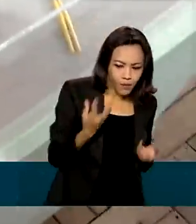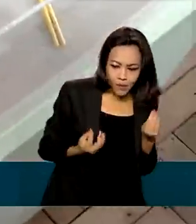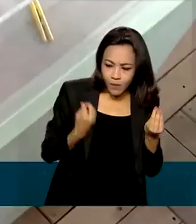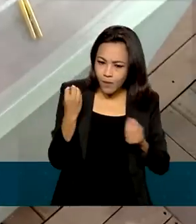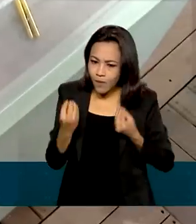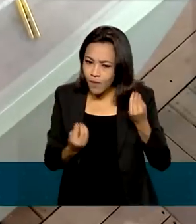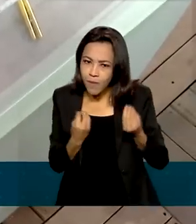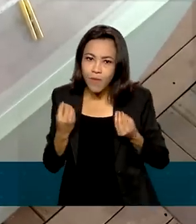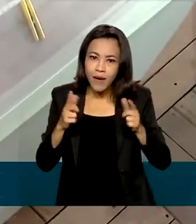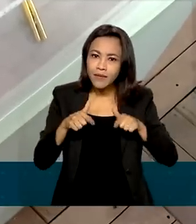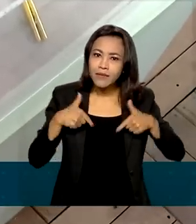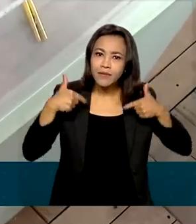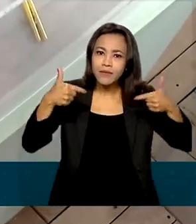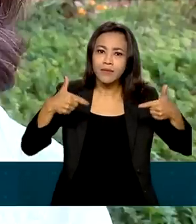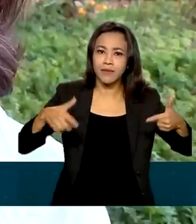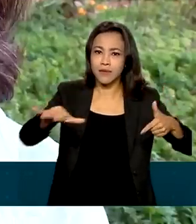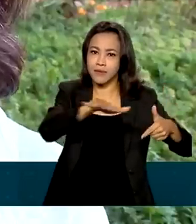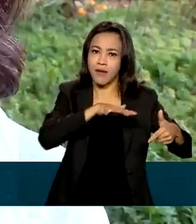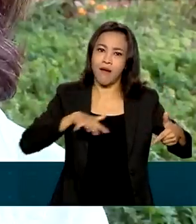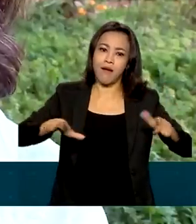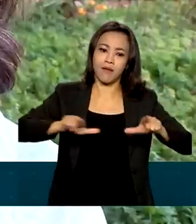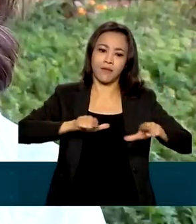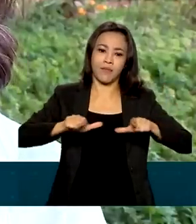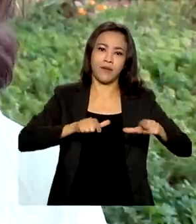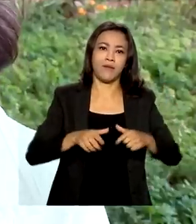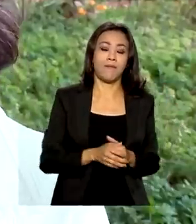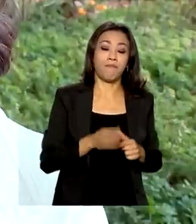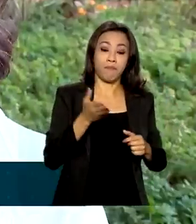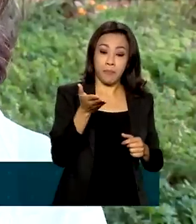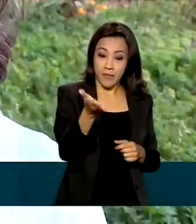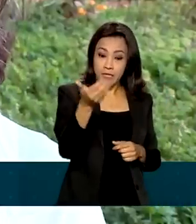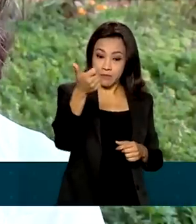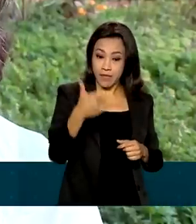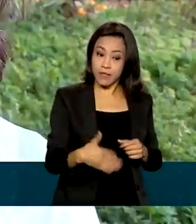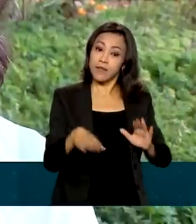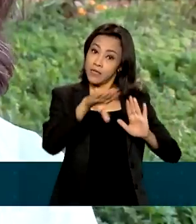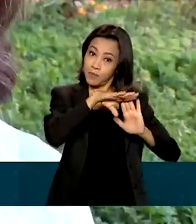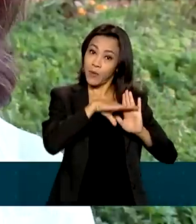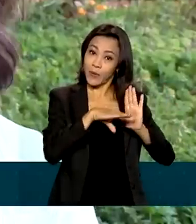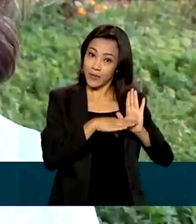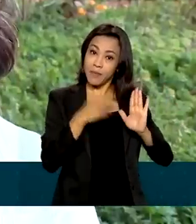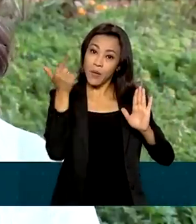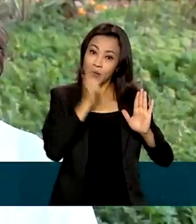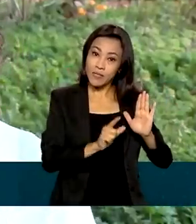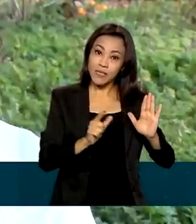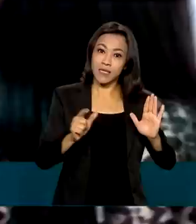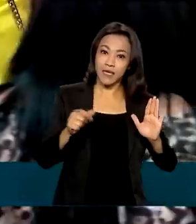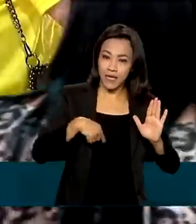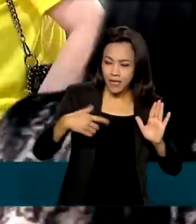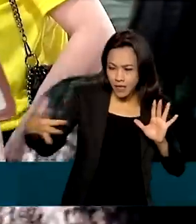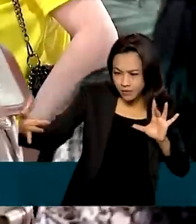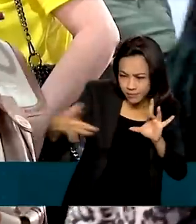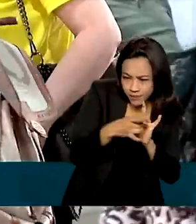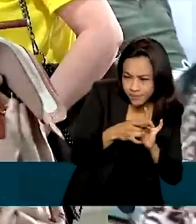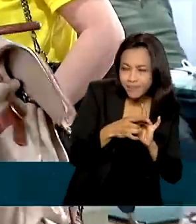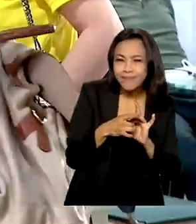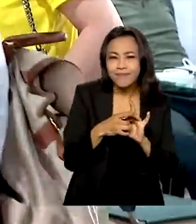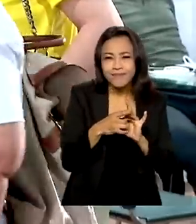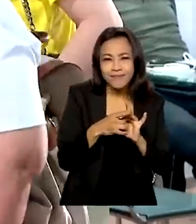atuar na área de paleontologia. E esse programa consegue fazer isso, alinhar os atores e